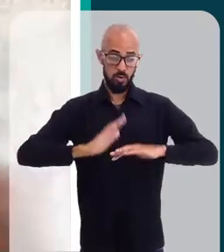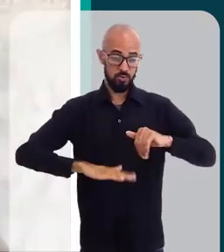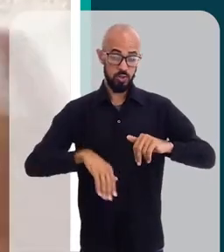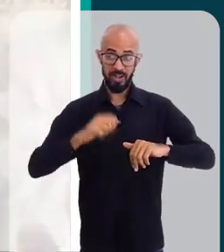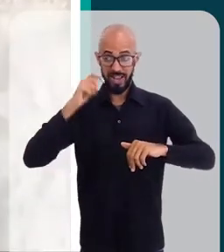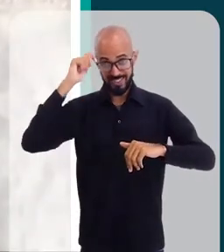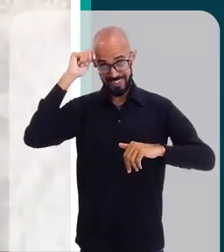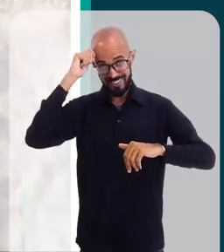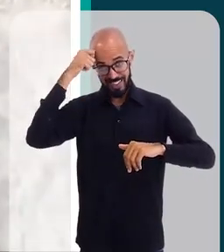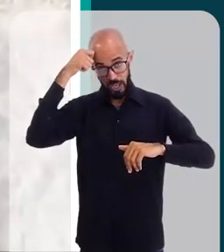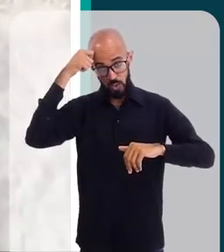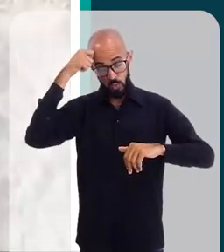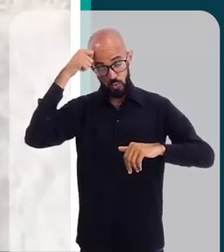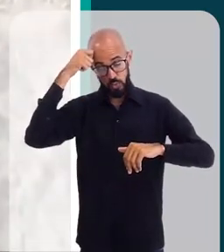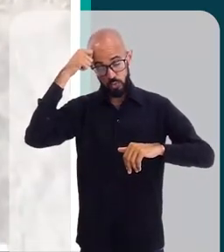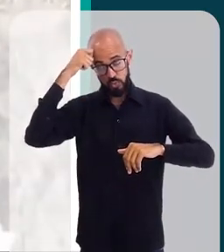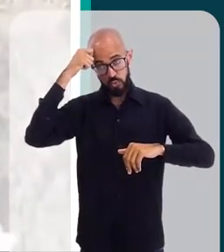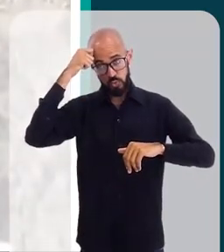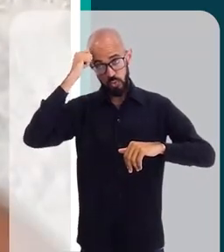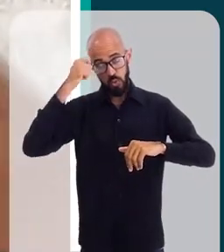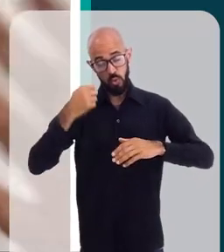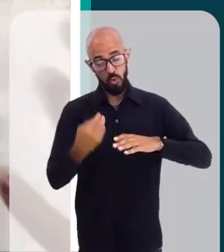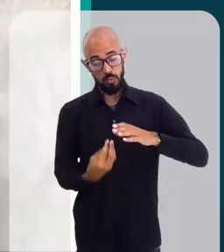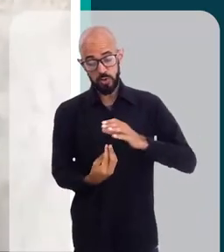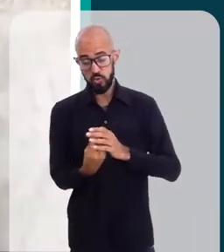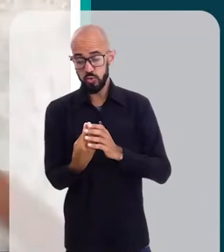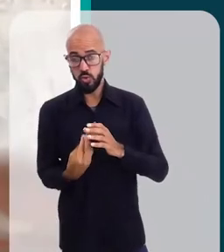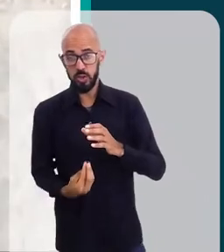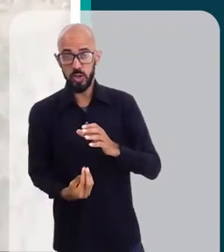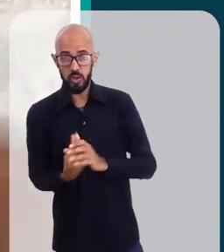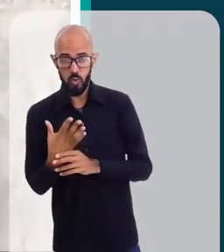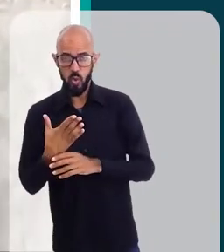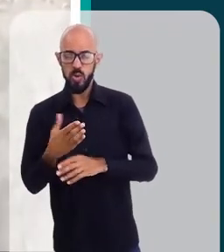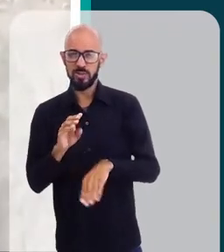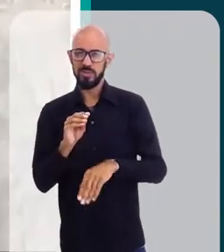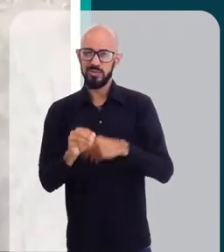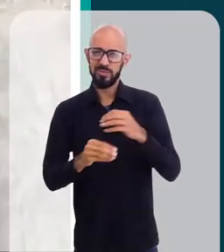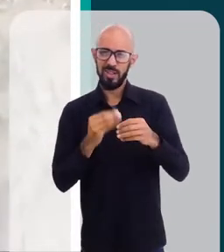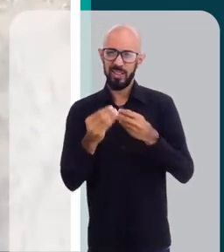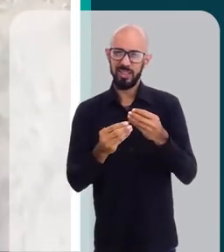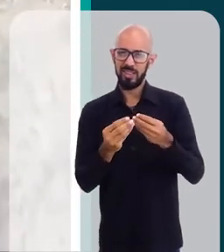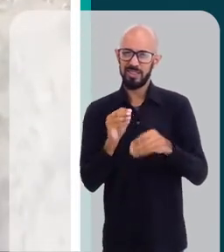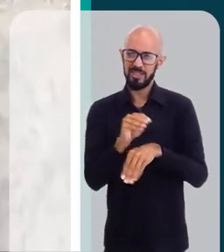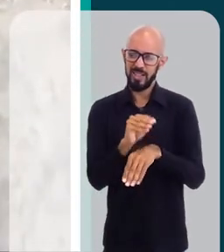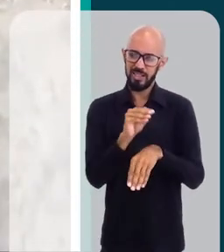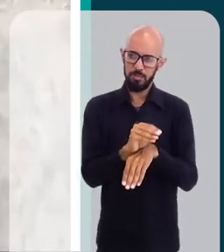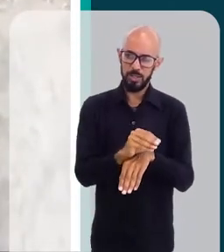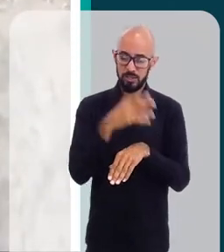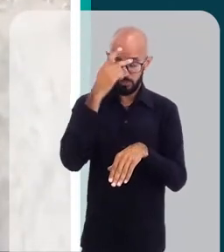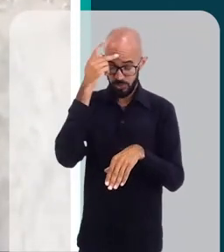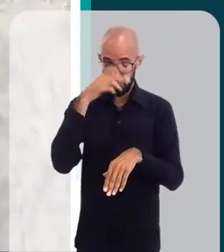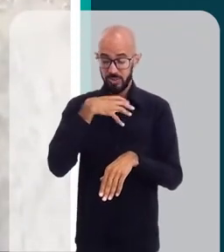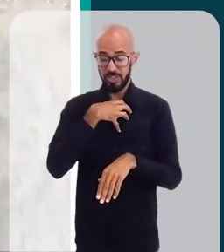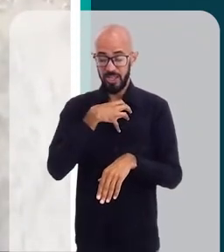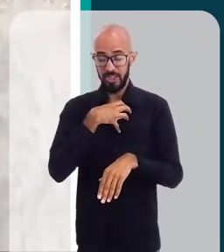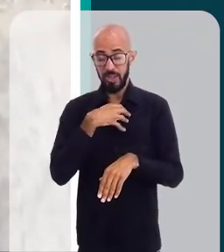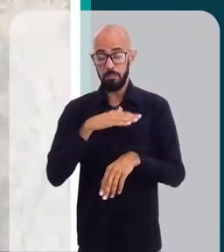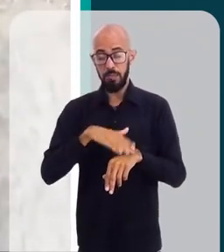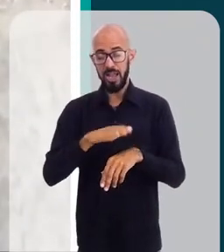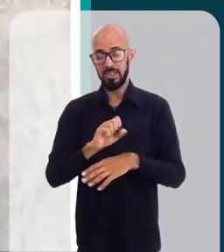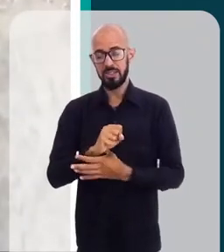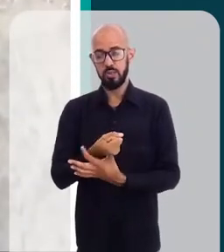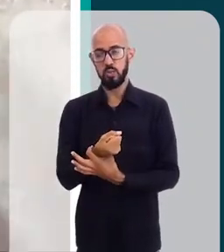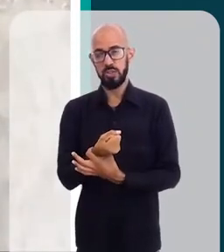profissionais negros, começou a aparecer e trazer esse recurso, as pessoas começaram a ficar mais seguras a